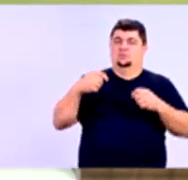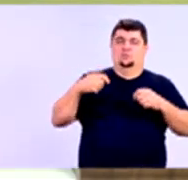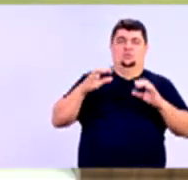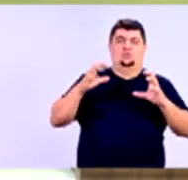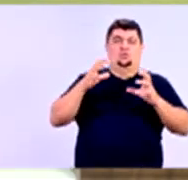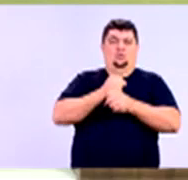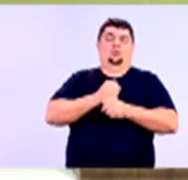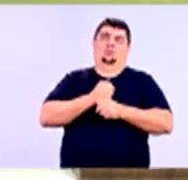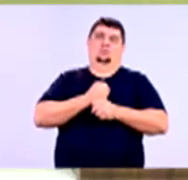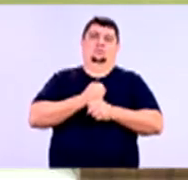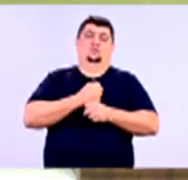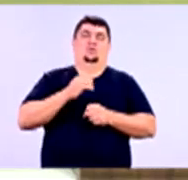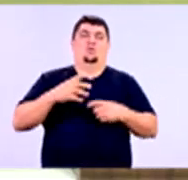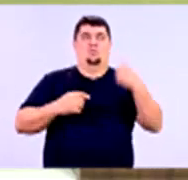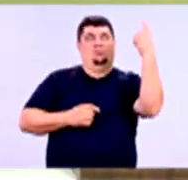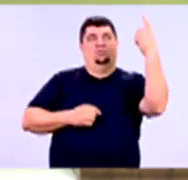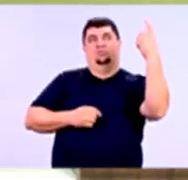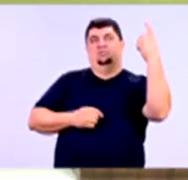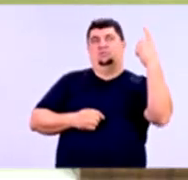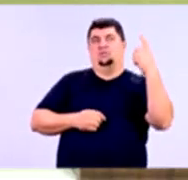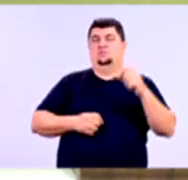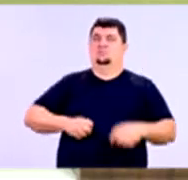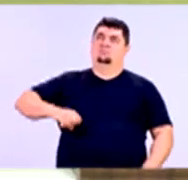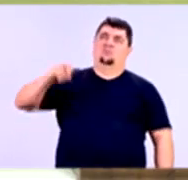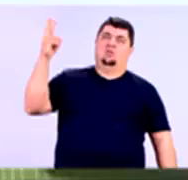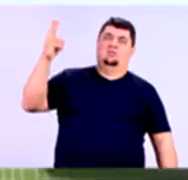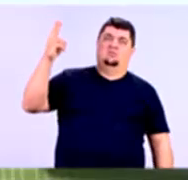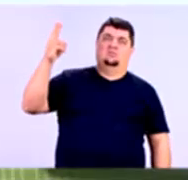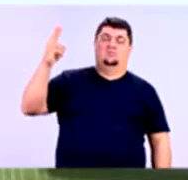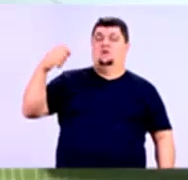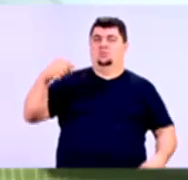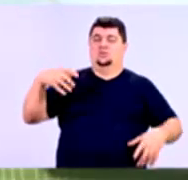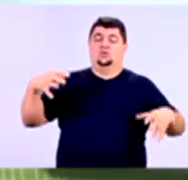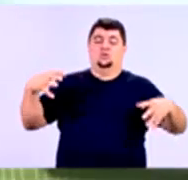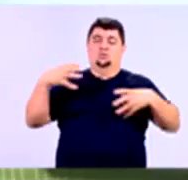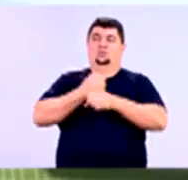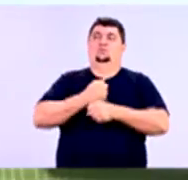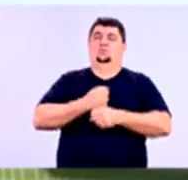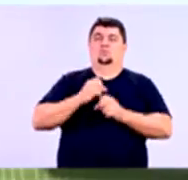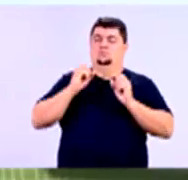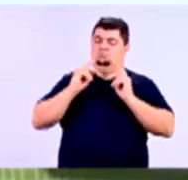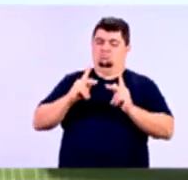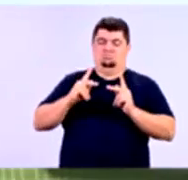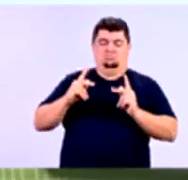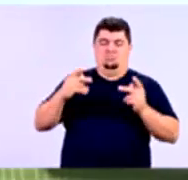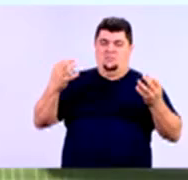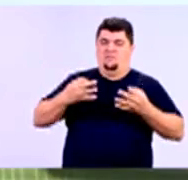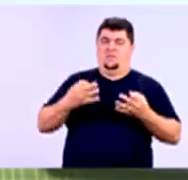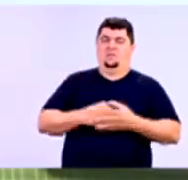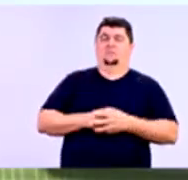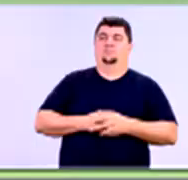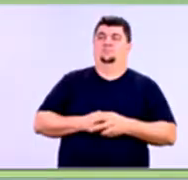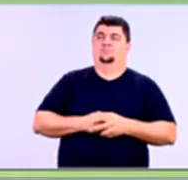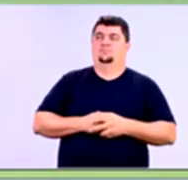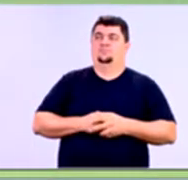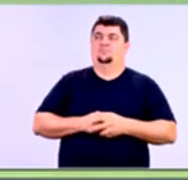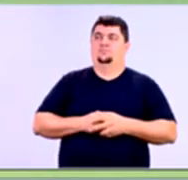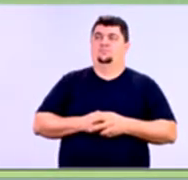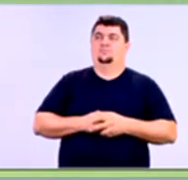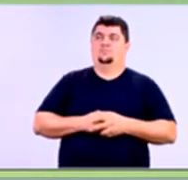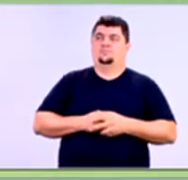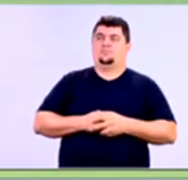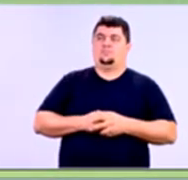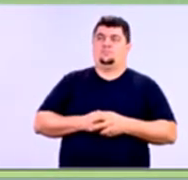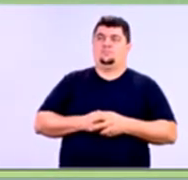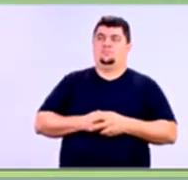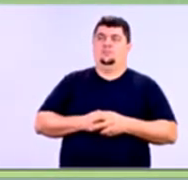conjunto e não apenas em algumas etapas separadas. Isso mesmo, ótimo, professor. Excelente intervenção. Prosseguindo,